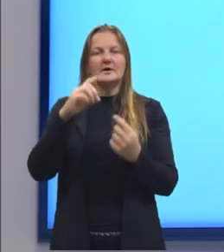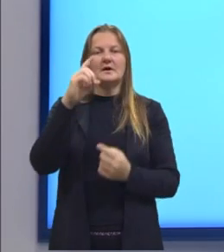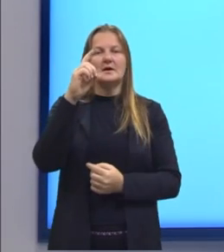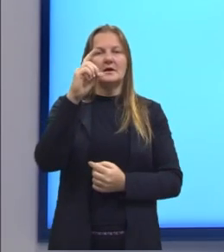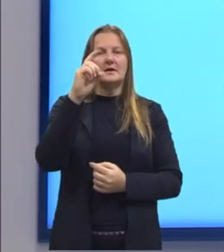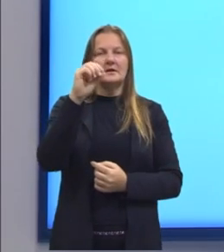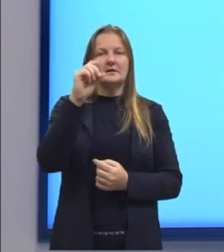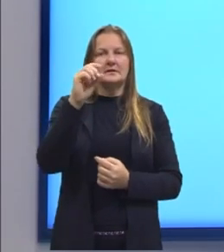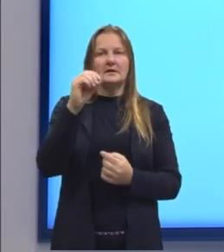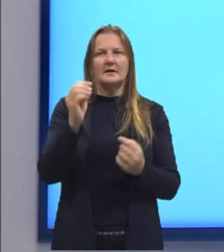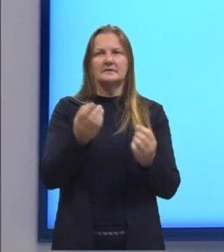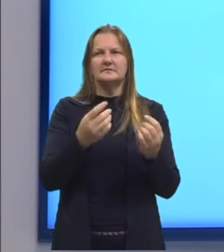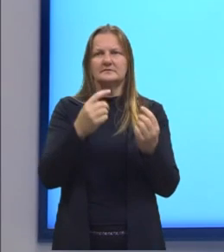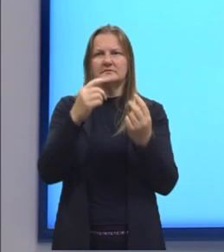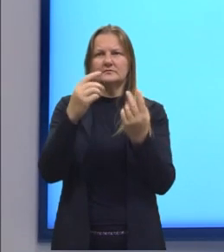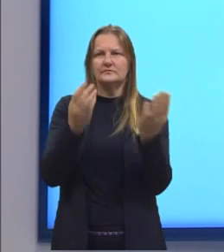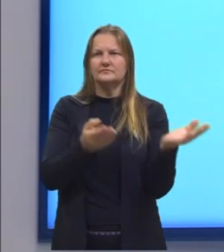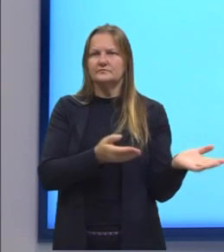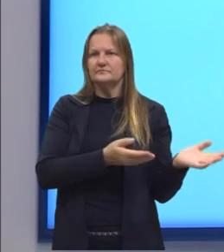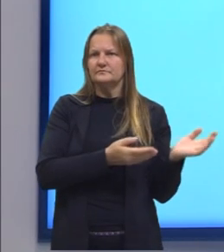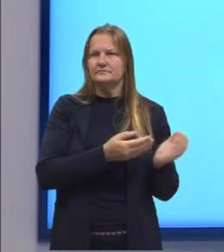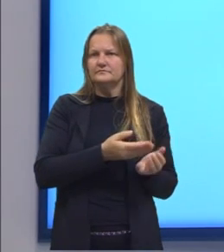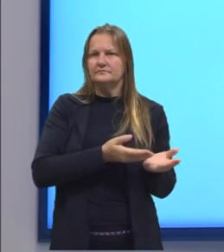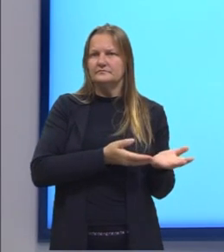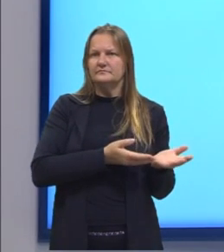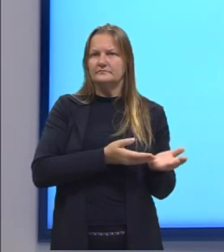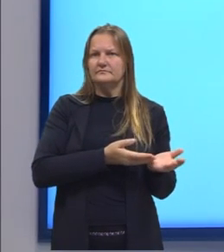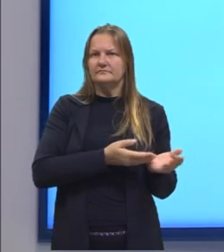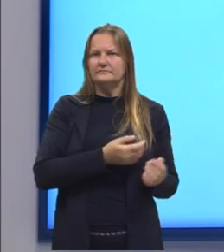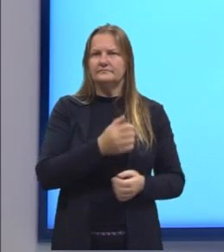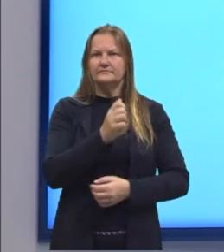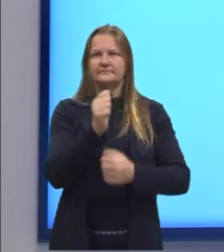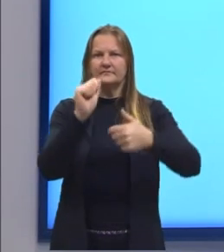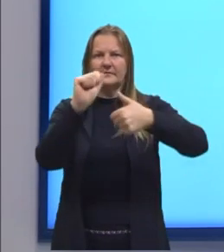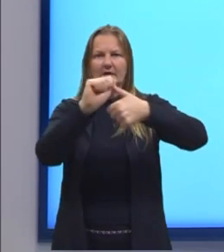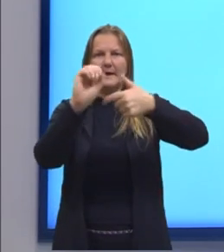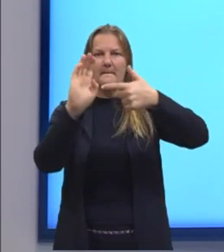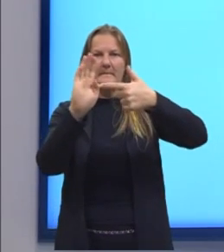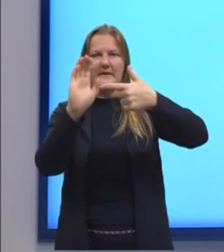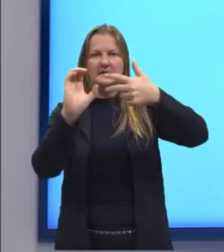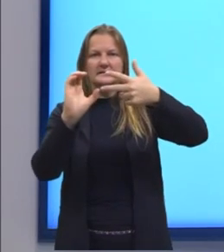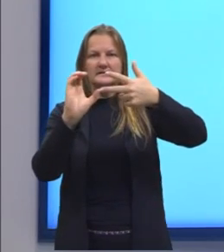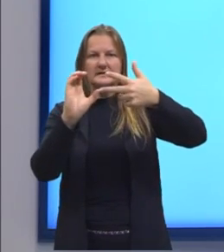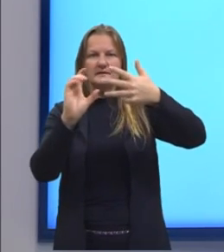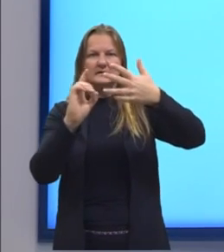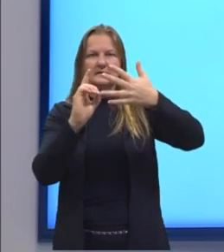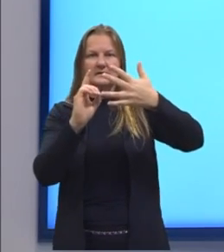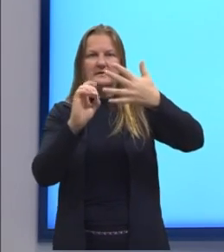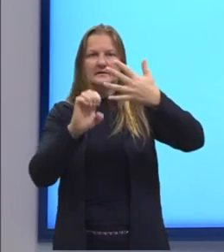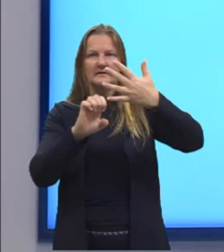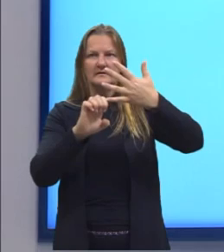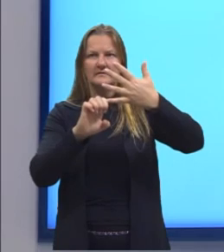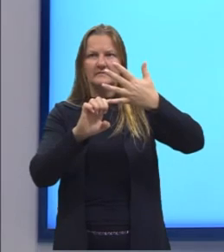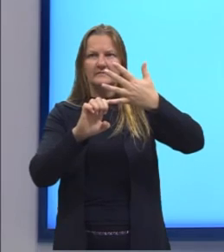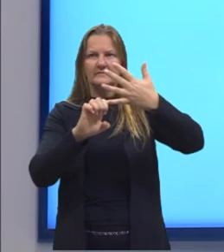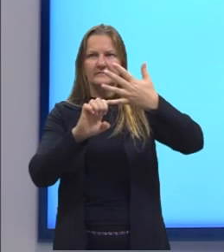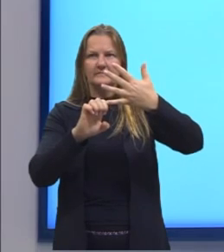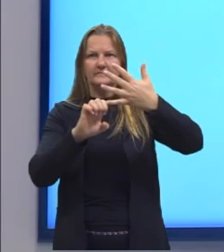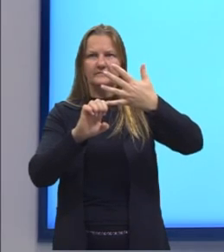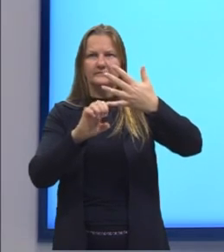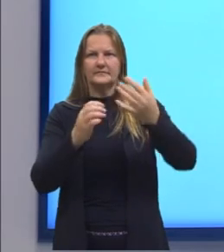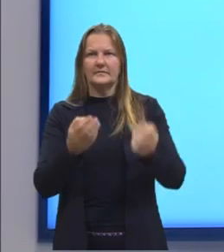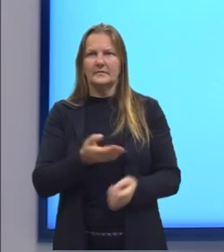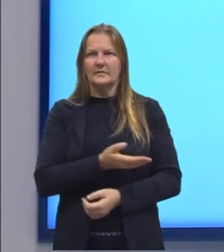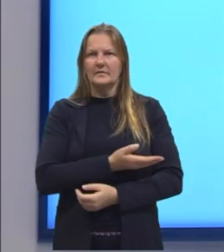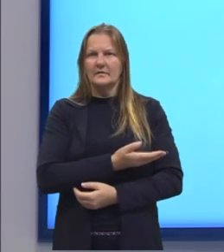raiz quadrada de 91 alternativa C, 1 alternativa D, 4 e alternativa E, 5